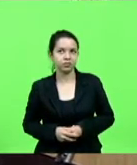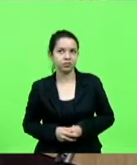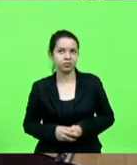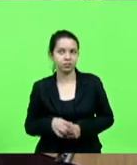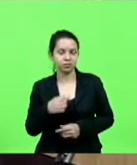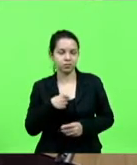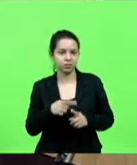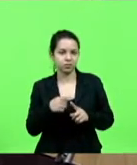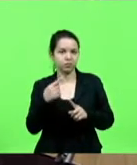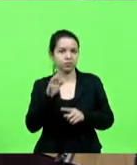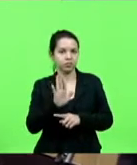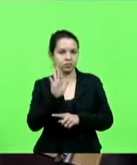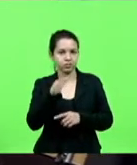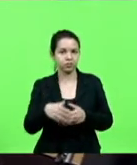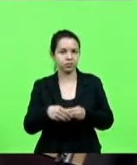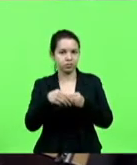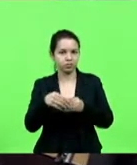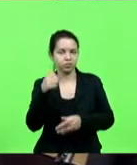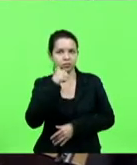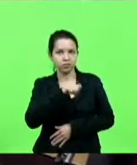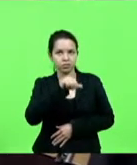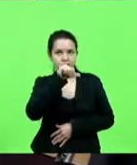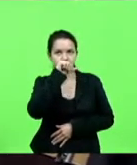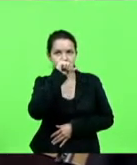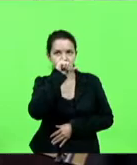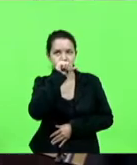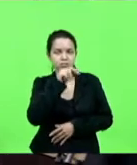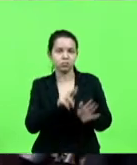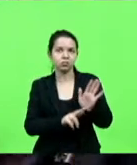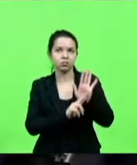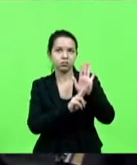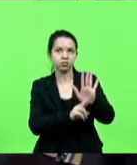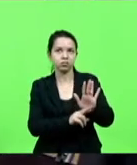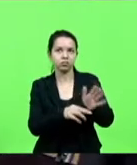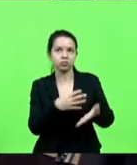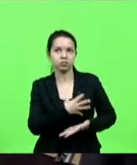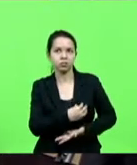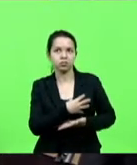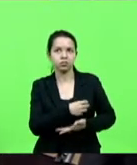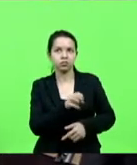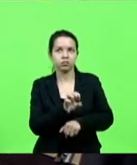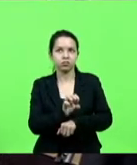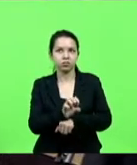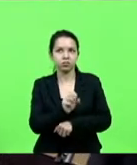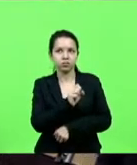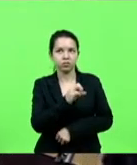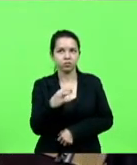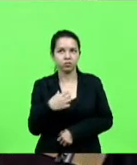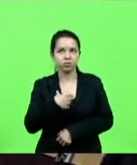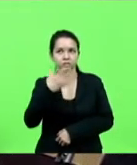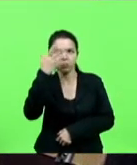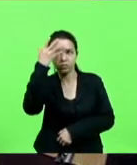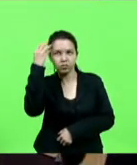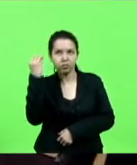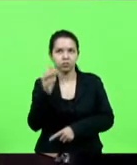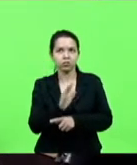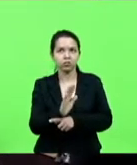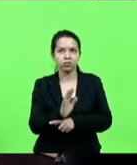cumprimentar as mães que aqui representam todas as lactantes do Estado de Santa Catarina, que eu esqueci do vídeo e esqueci de mencioná-las,